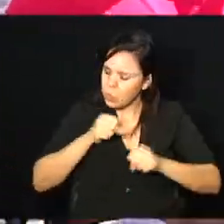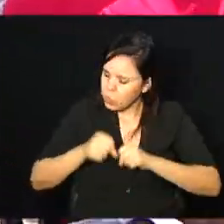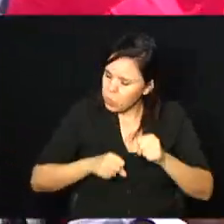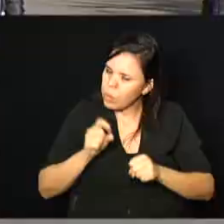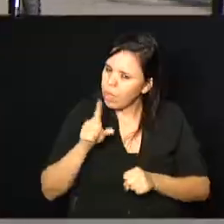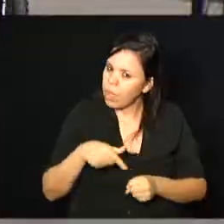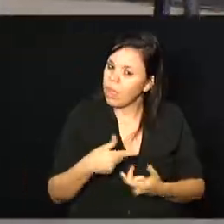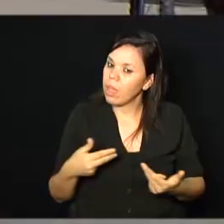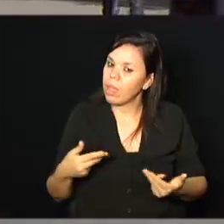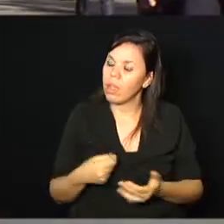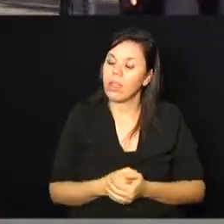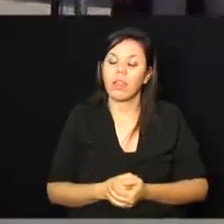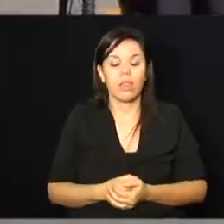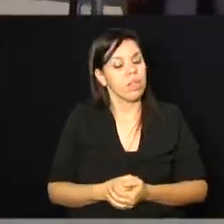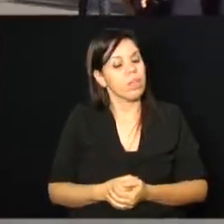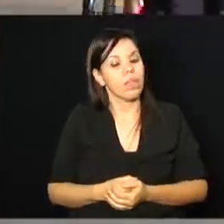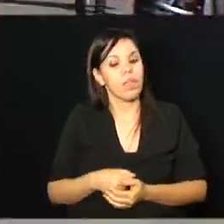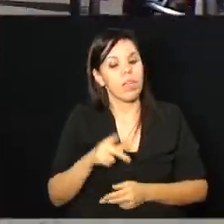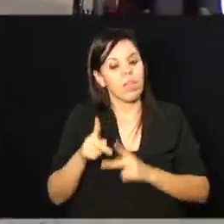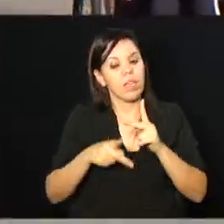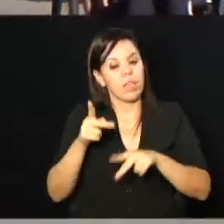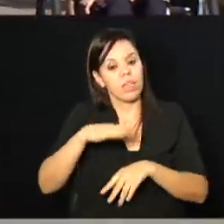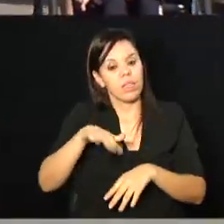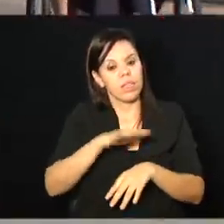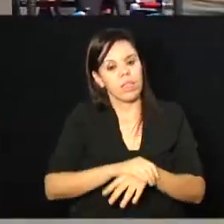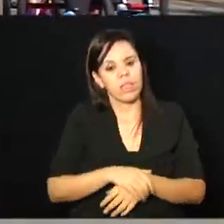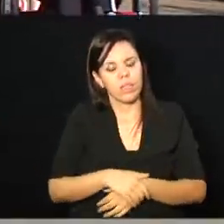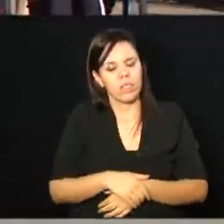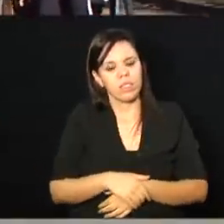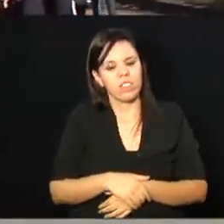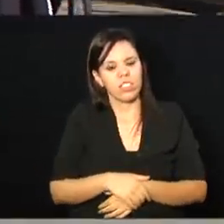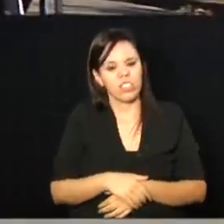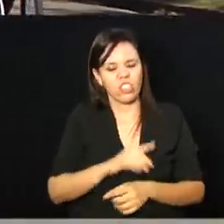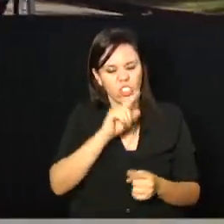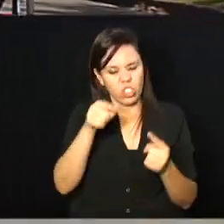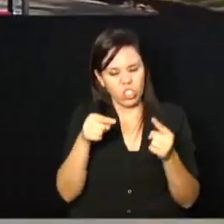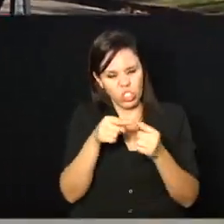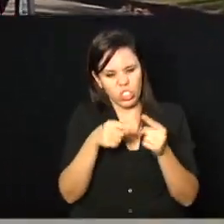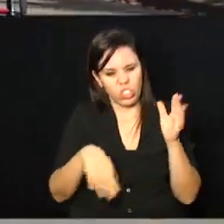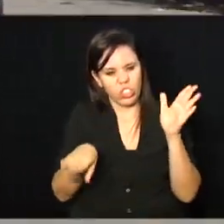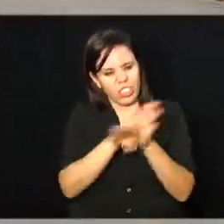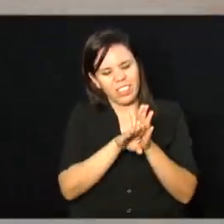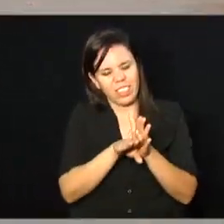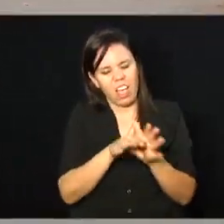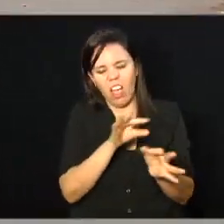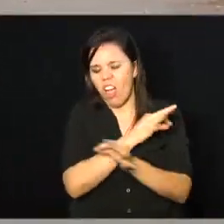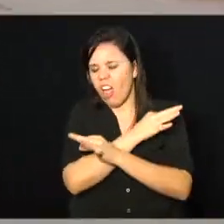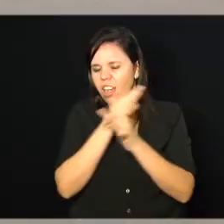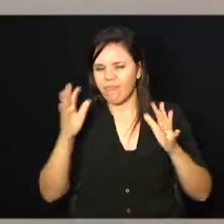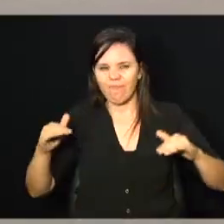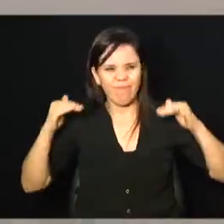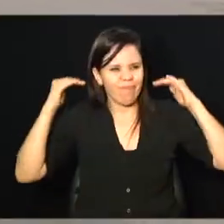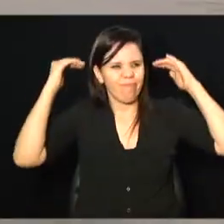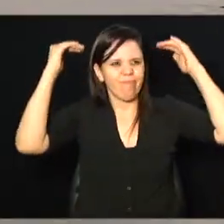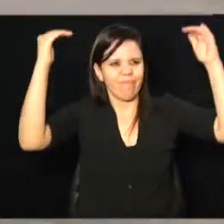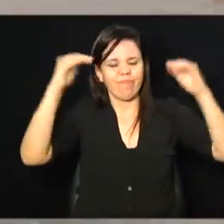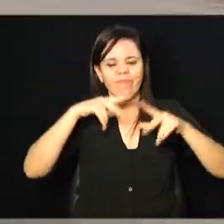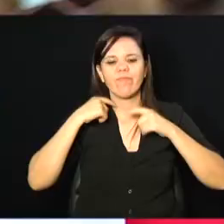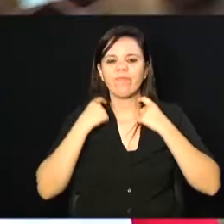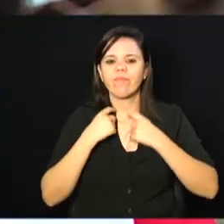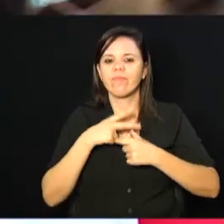dessas coisas. Mas, pra esse pessoal aí, cruzar a linha de chegada vale muito mais que uma